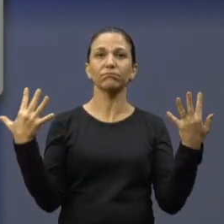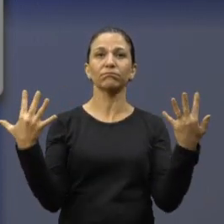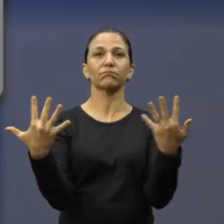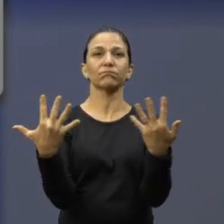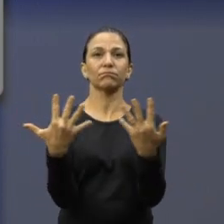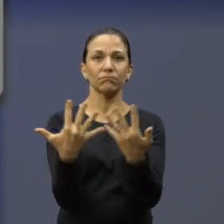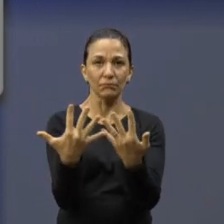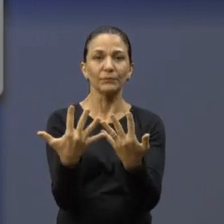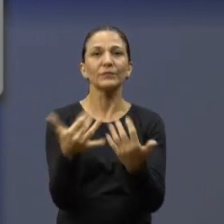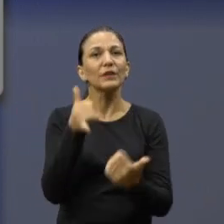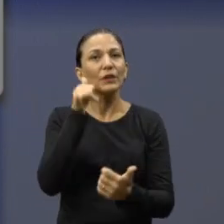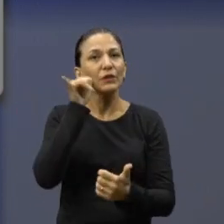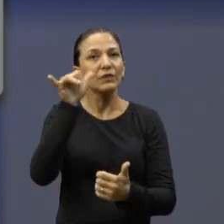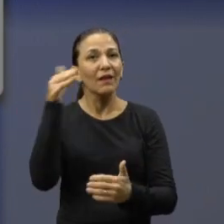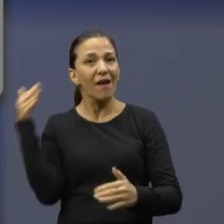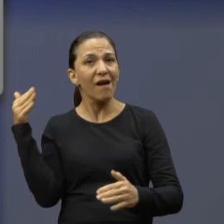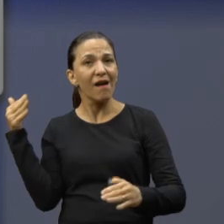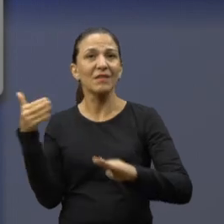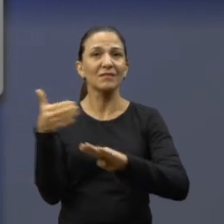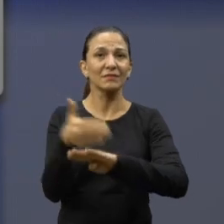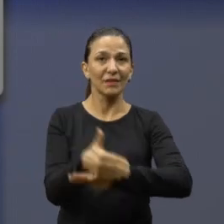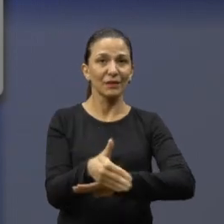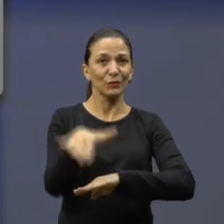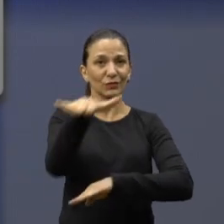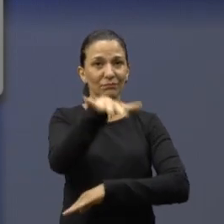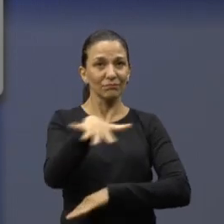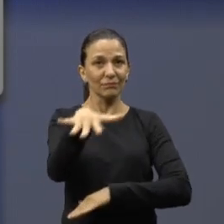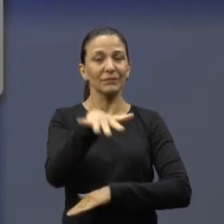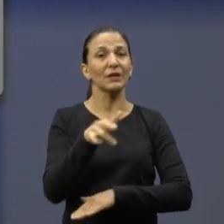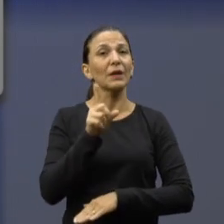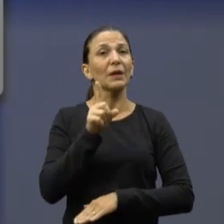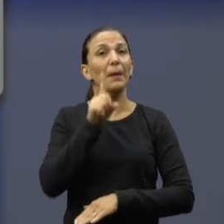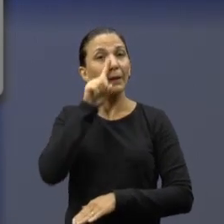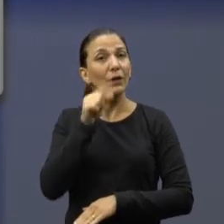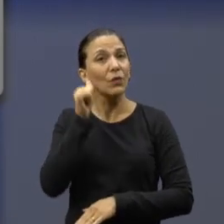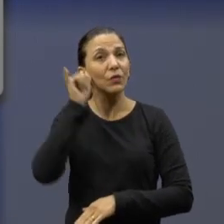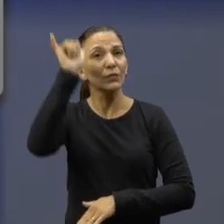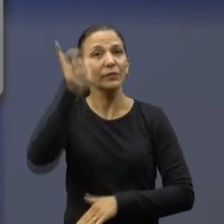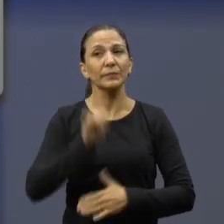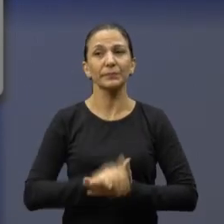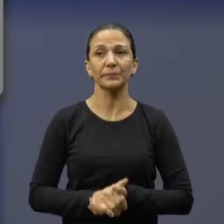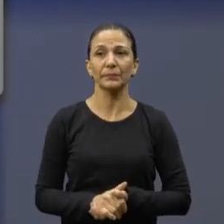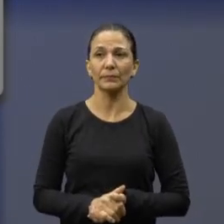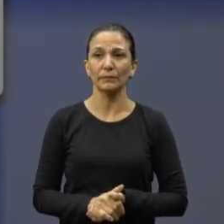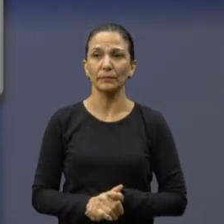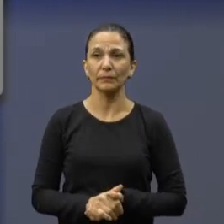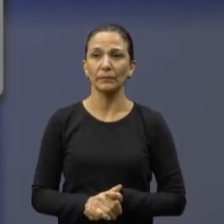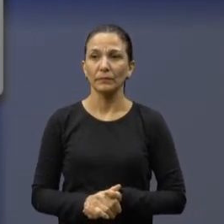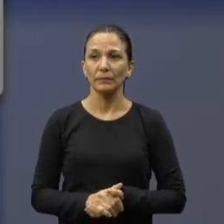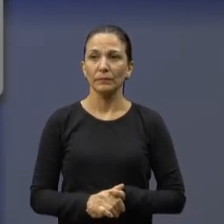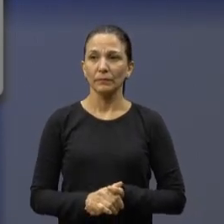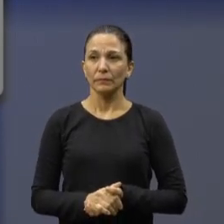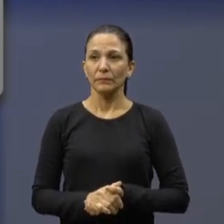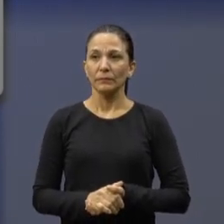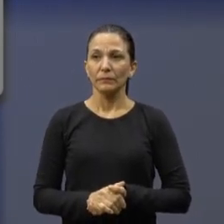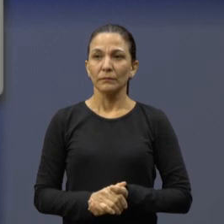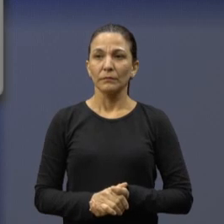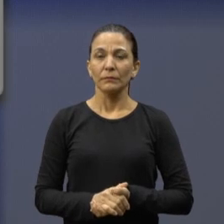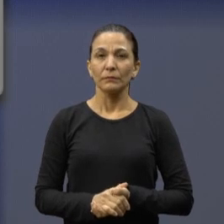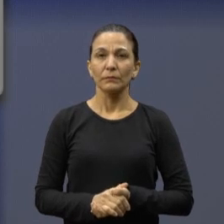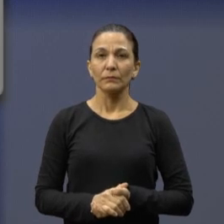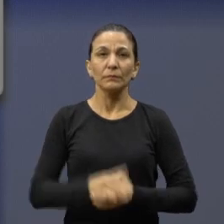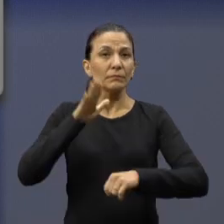tapumes, evitando esses riscos para a população. Slide sete, por favor, Mari. Será que